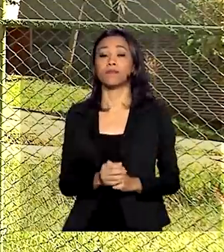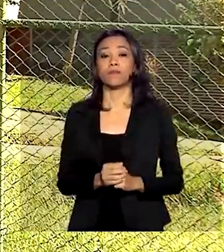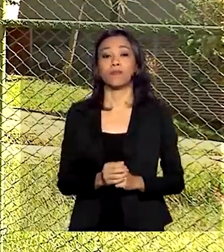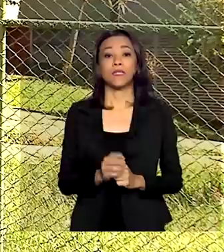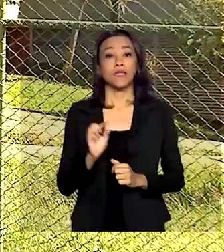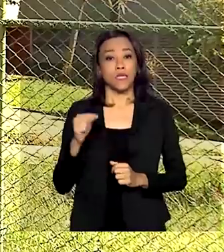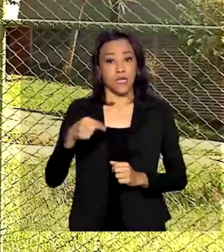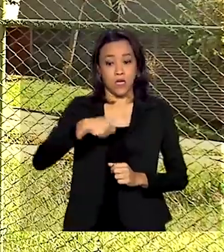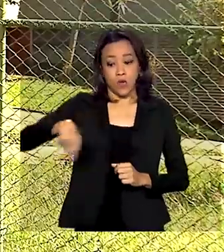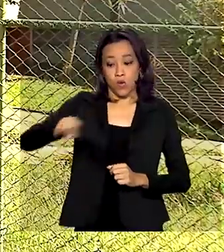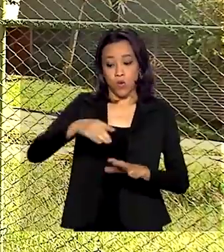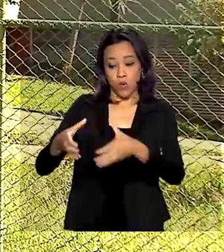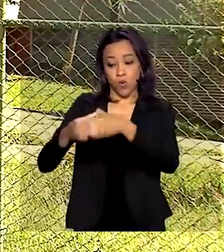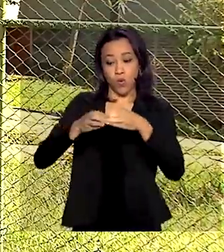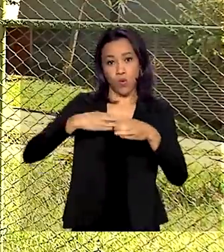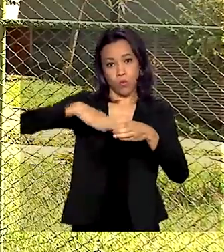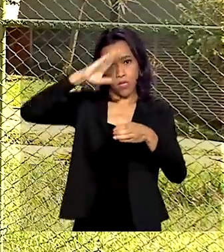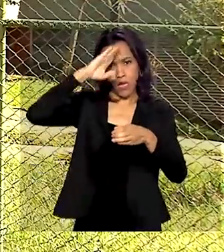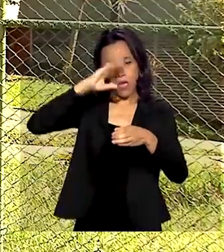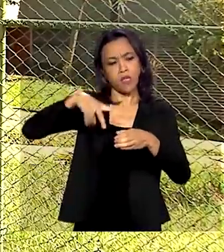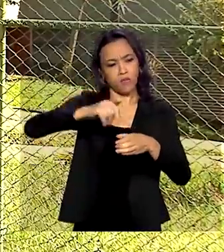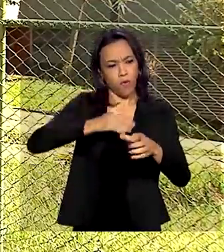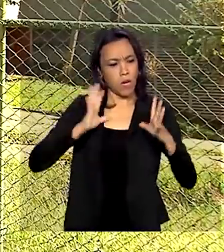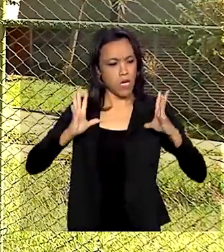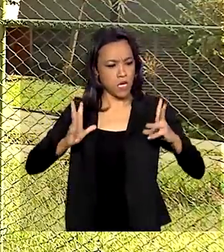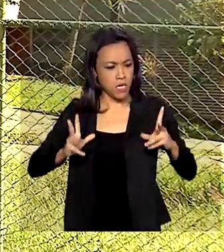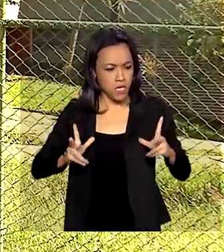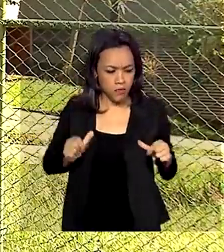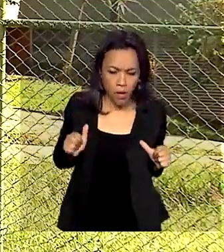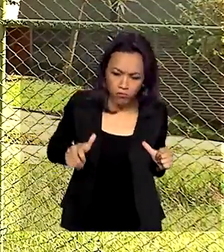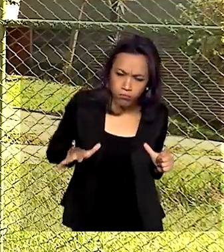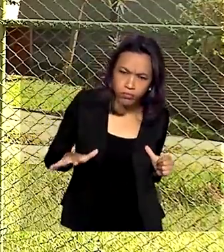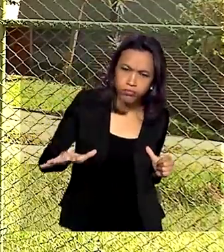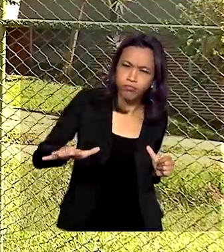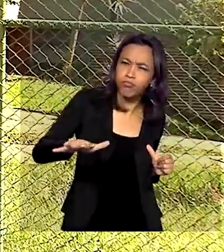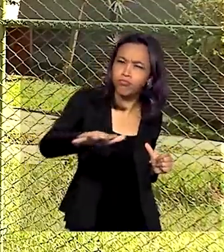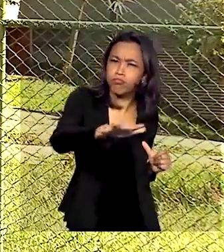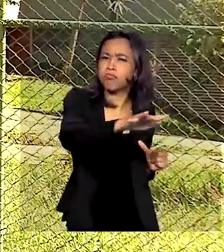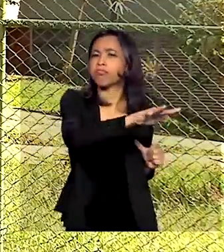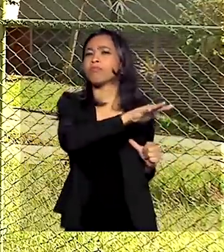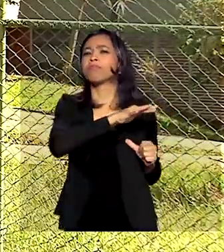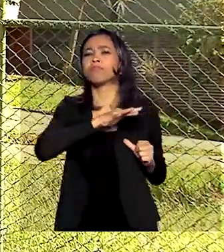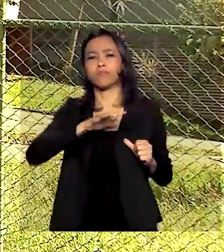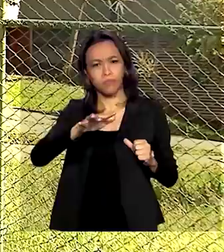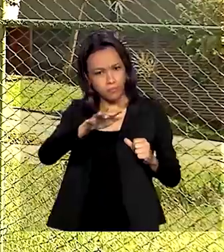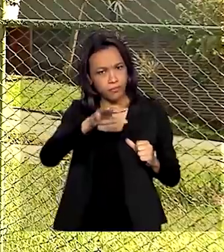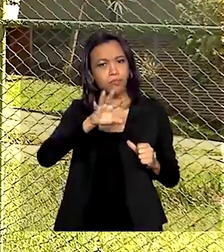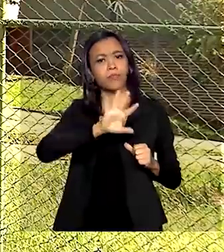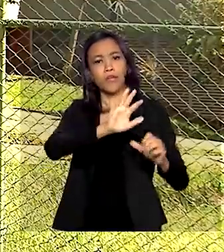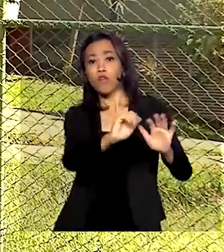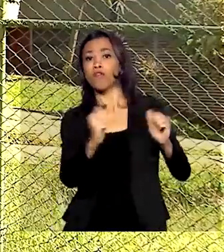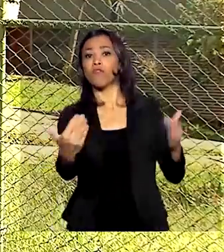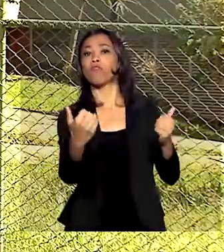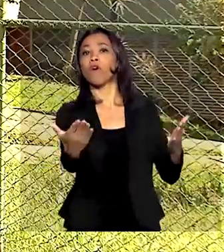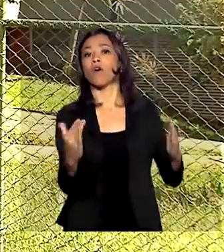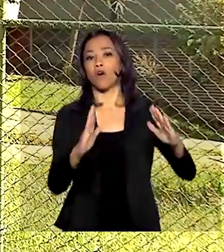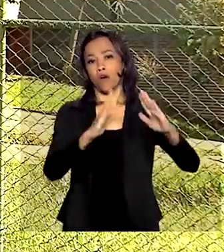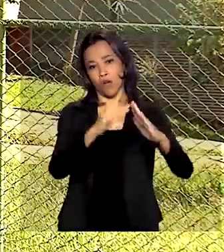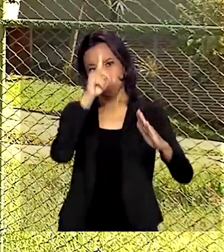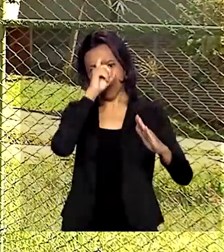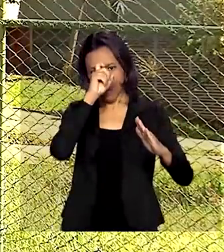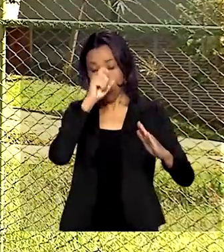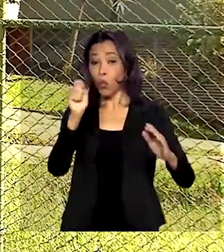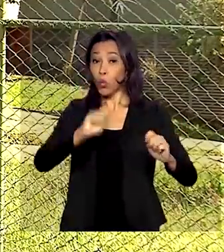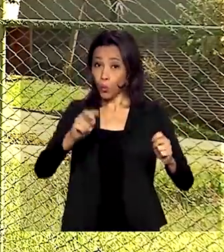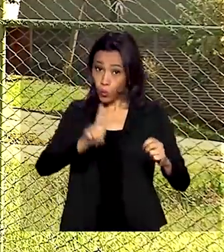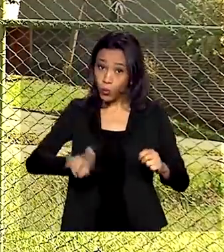Federal. Os militares vão fazer a desinfecção, estão fazendo, na verdade, momento, desinfecção da área externa do hospital. Eles usam